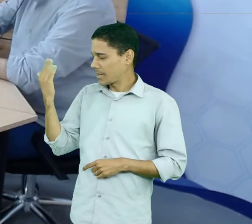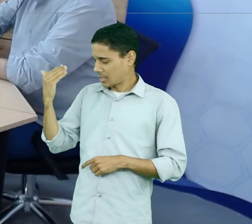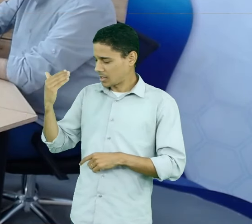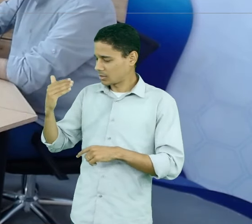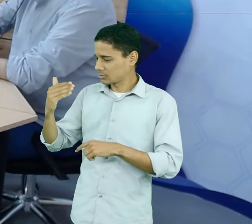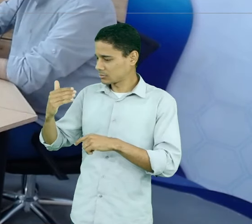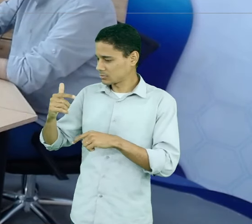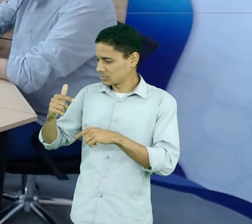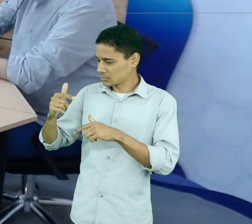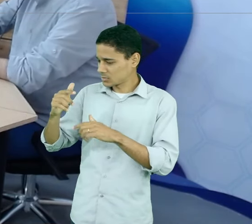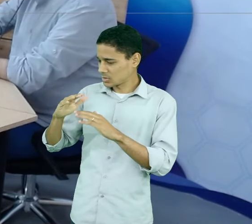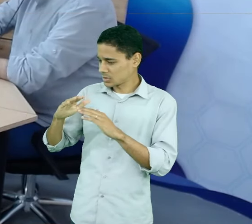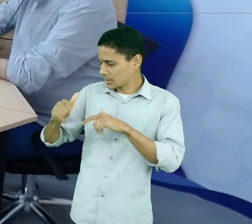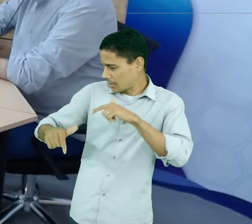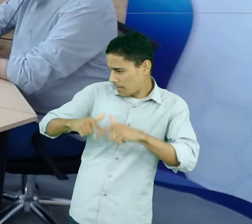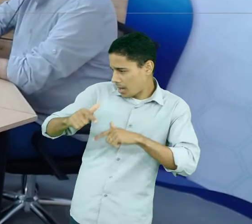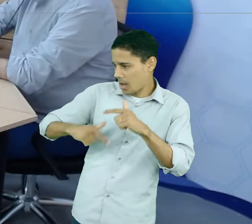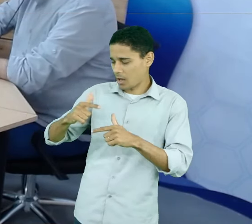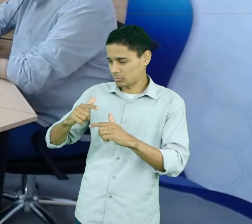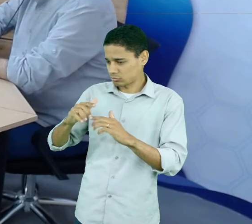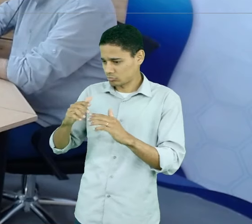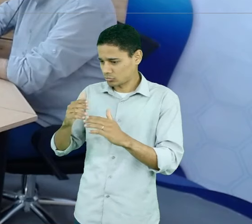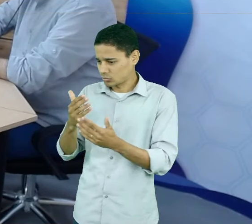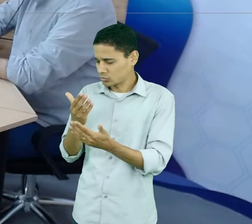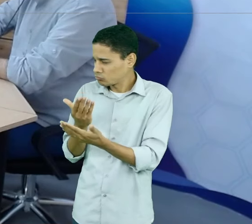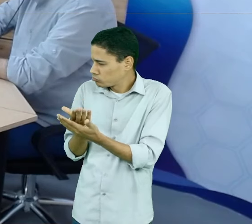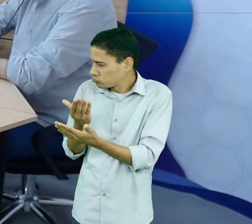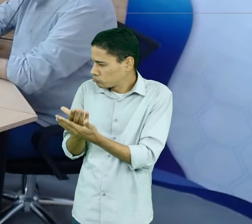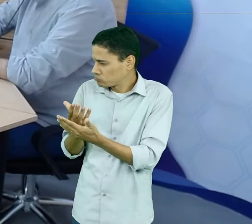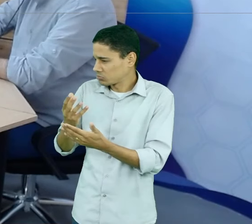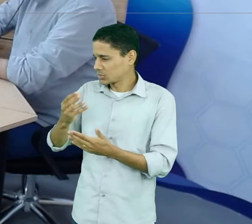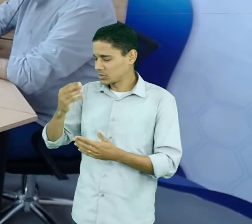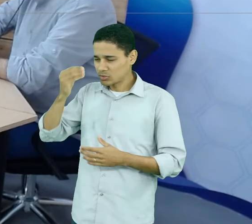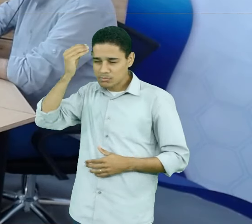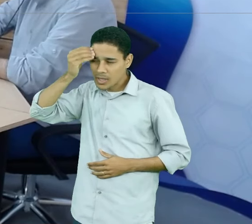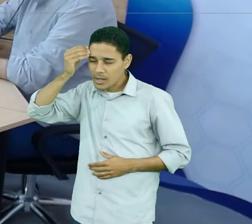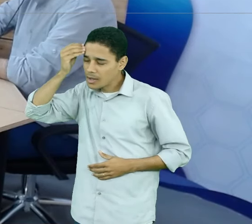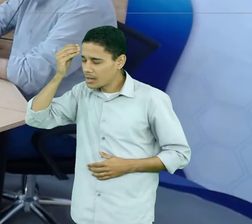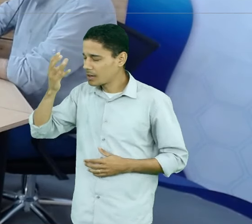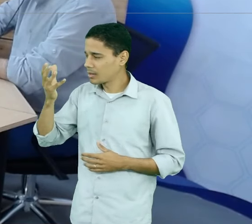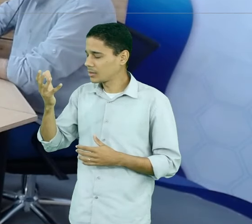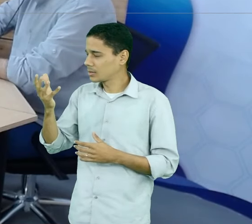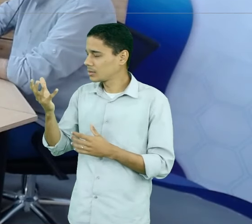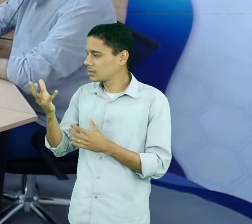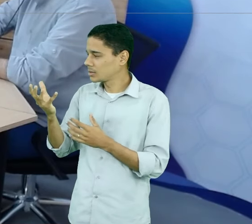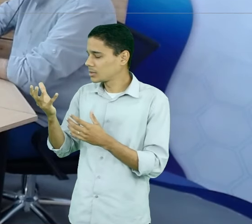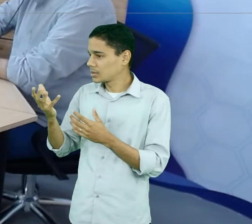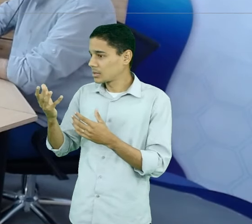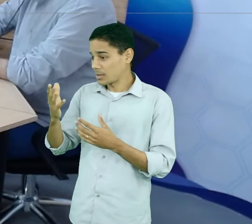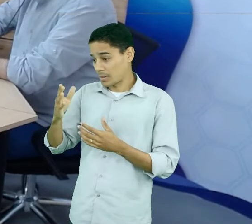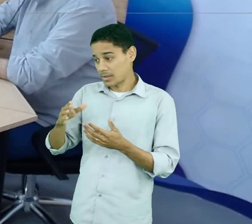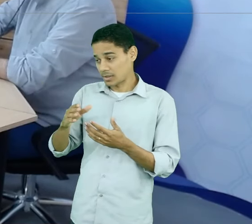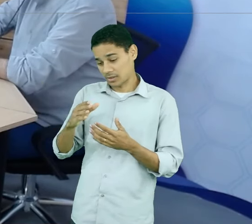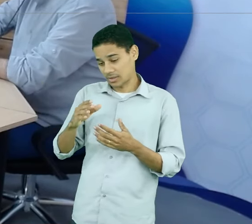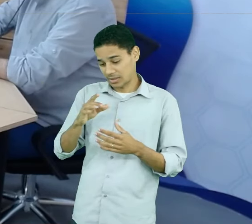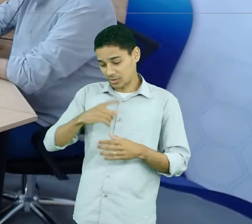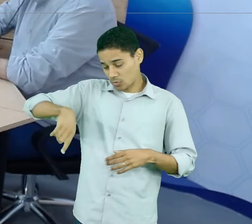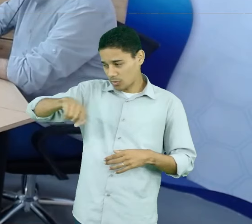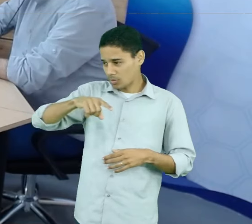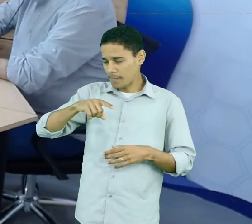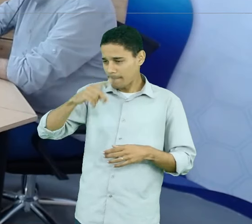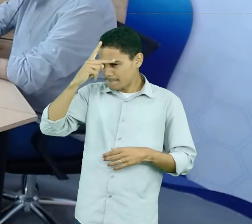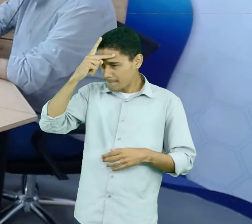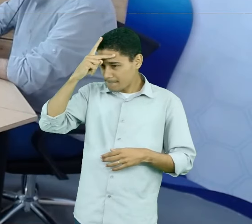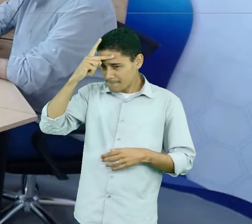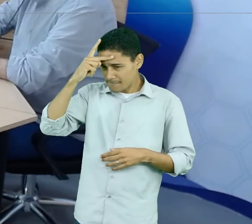profissional. Qual é a importância da gestão de carreiras para uma